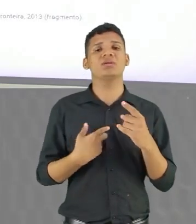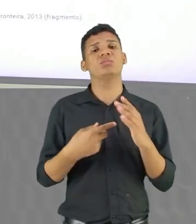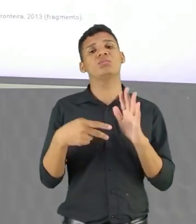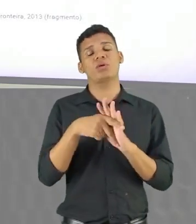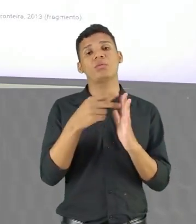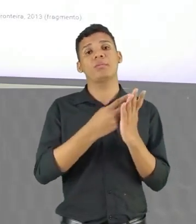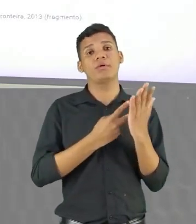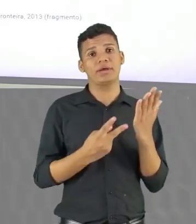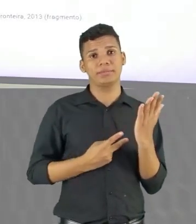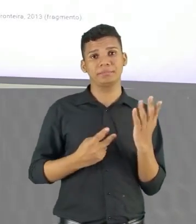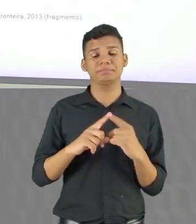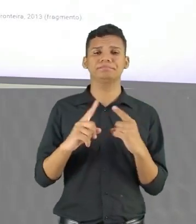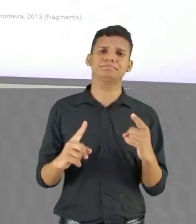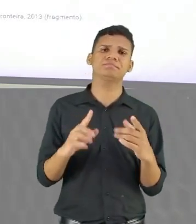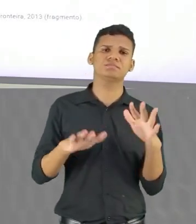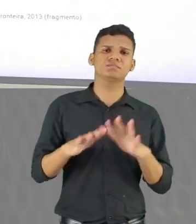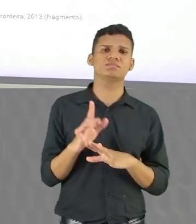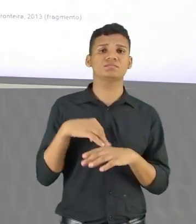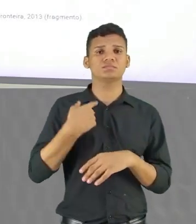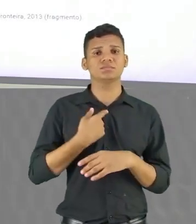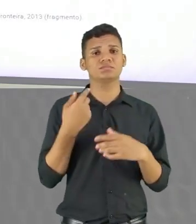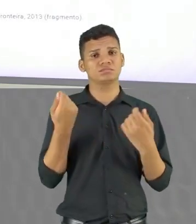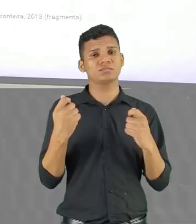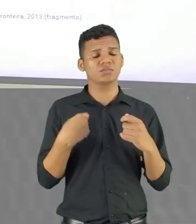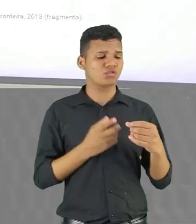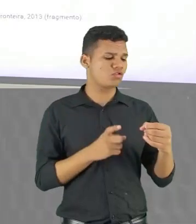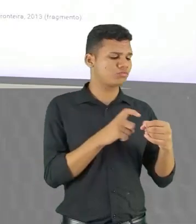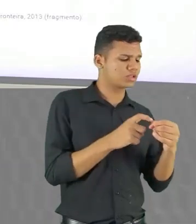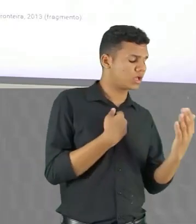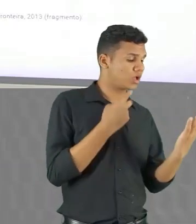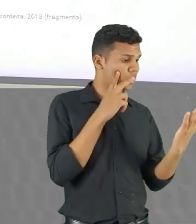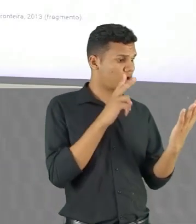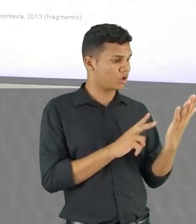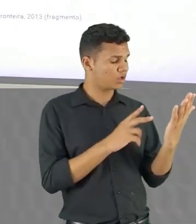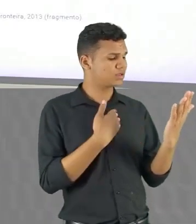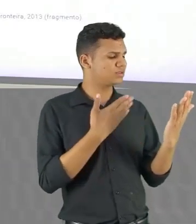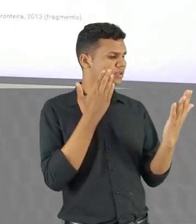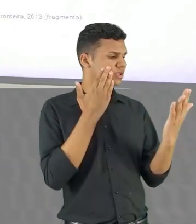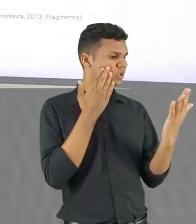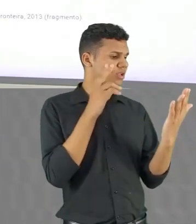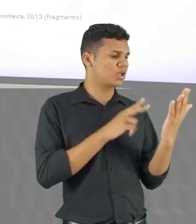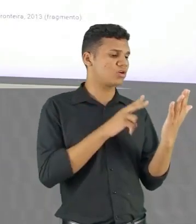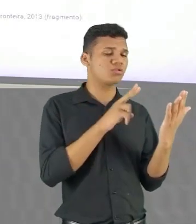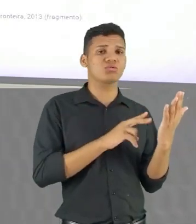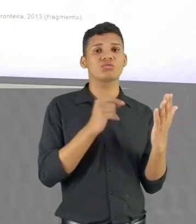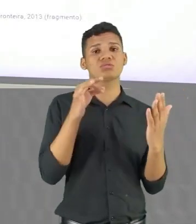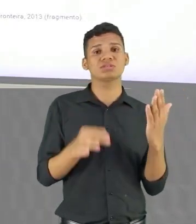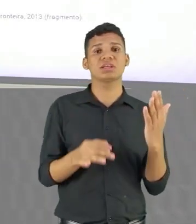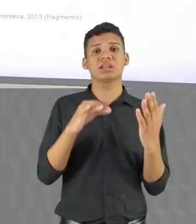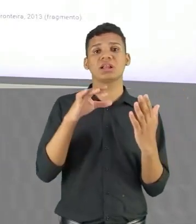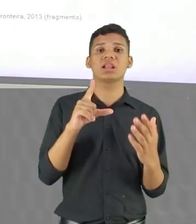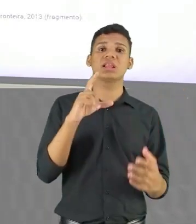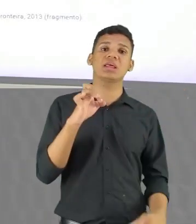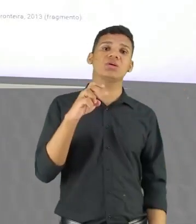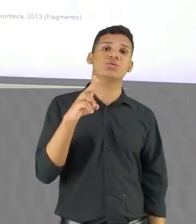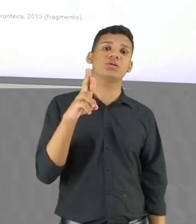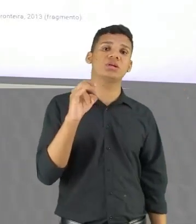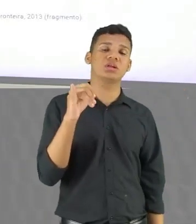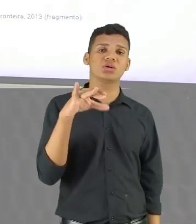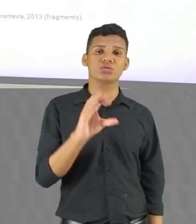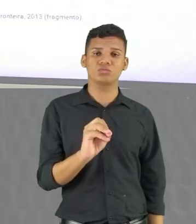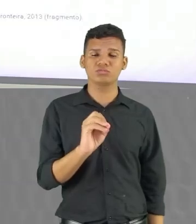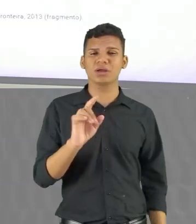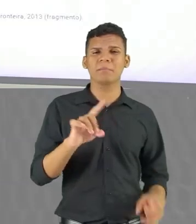Então Às vezes a gente Tem que voltar Fazer mais uma leitura Para poder entender De fato O eu lírico A voz está sendo expressa No poema O que é que